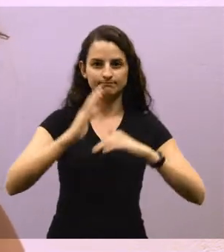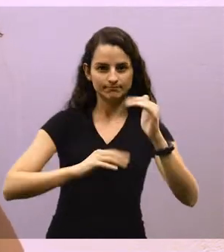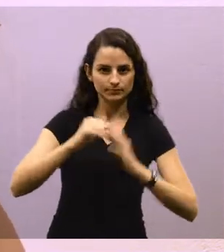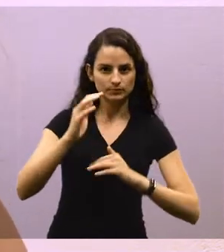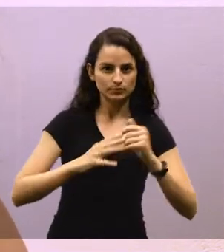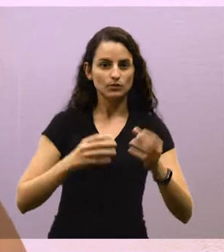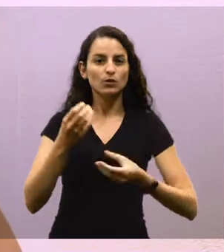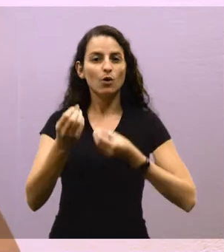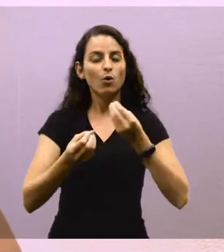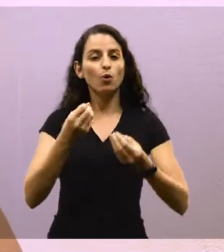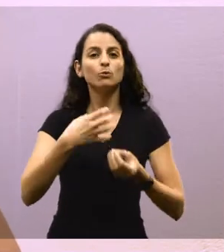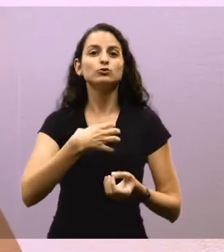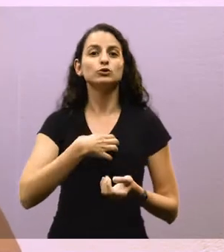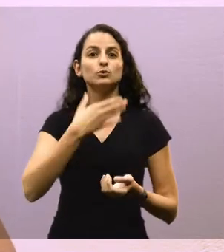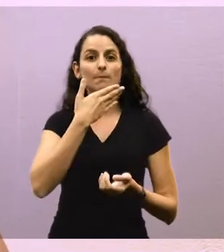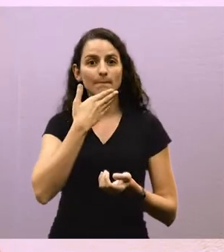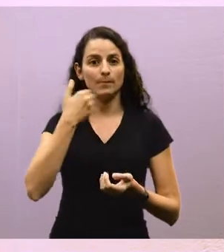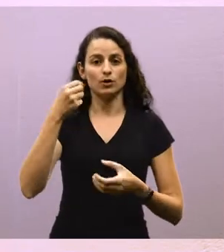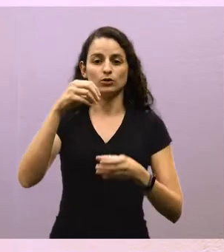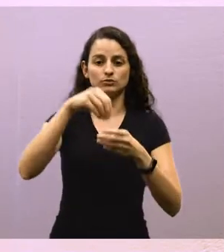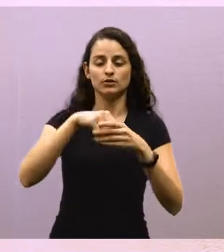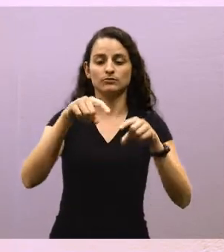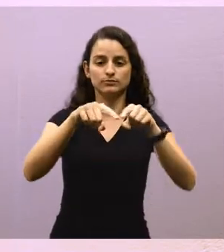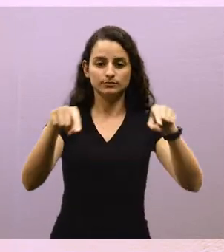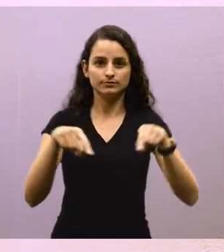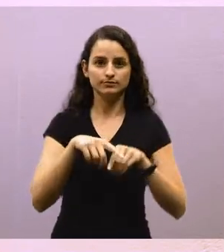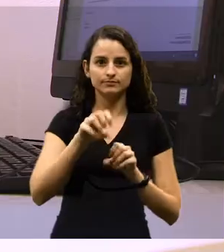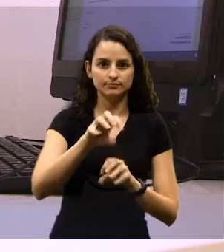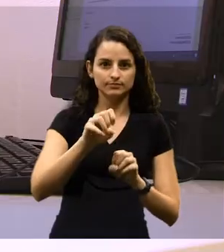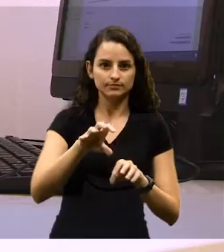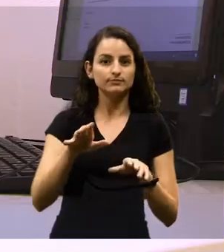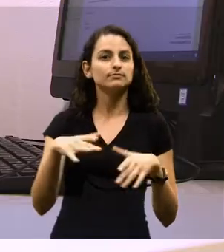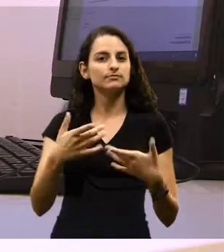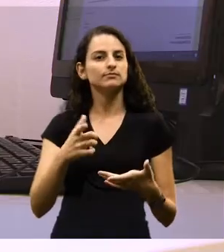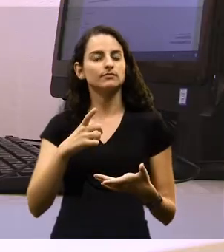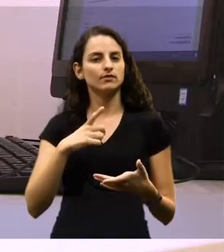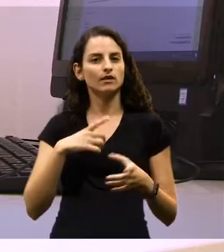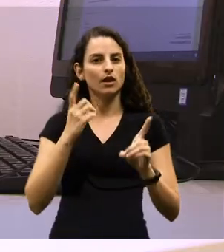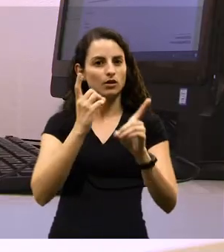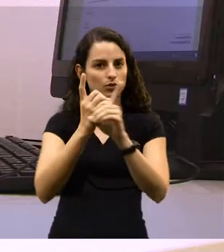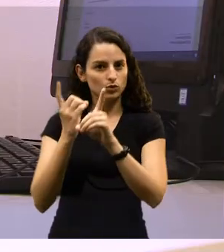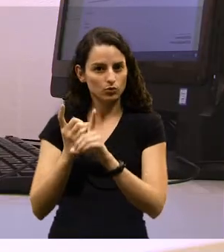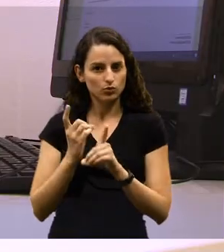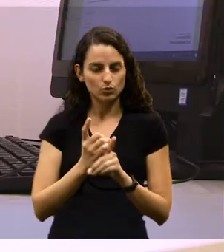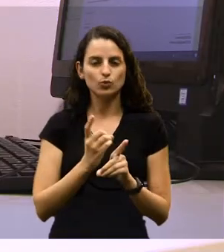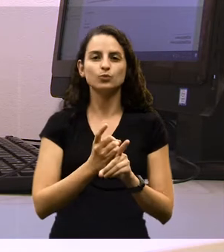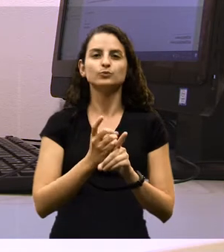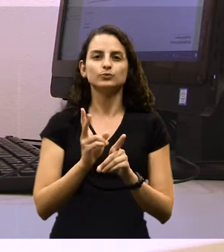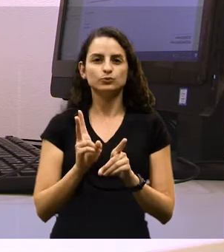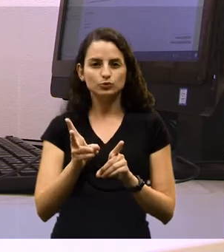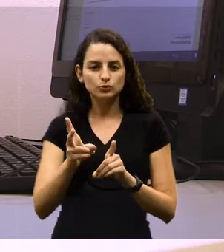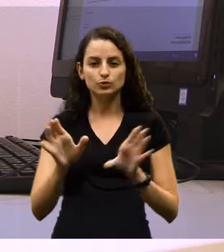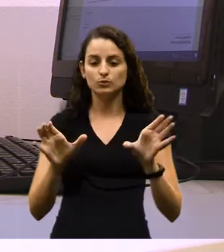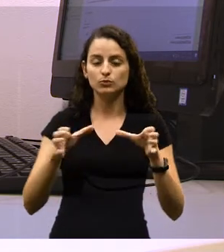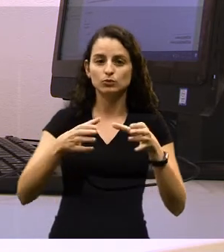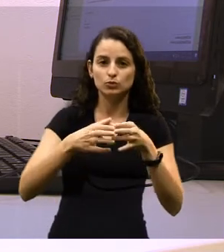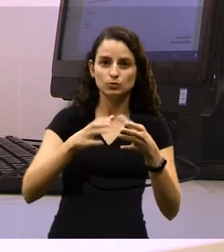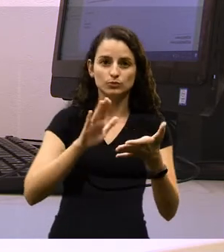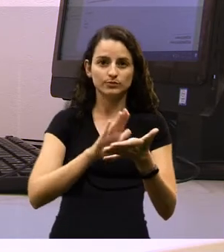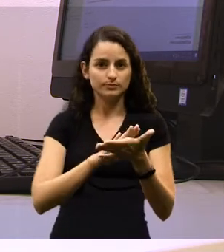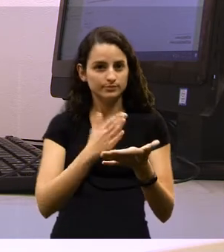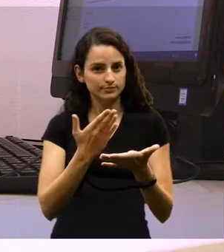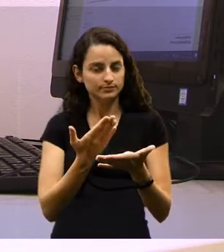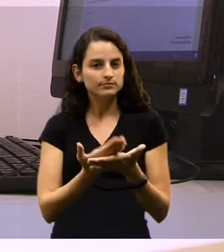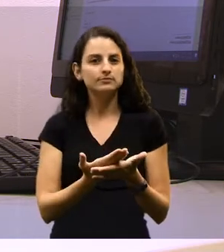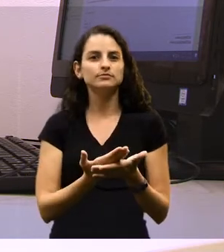sobre a prática e formas de melhorar a sua prática em sala de aula. São, então, oferecidos encontros regulares junto a um grupo